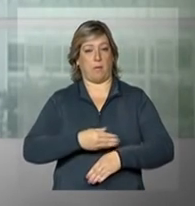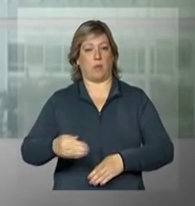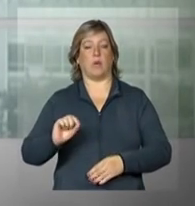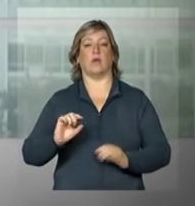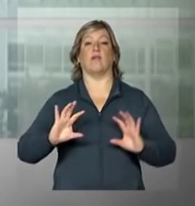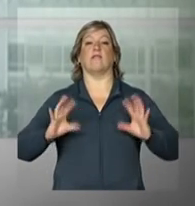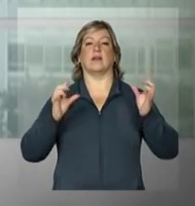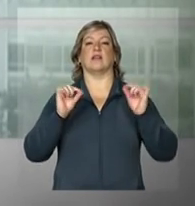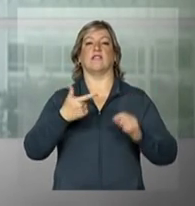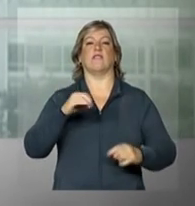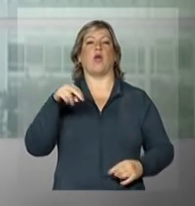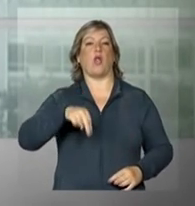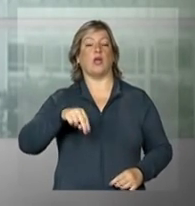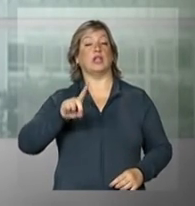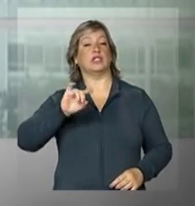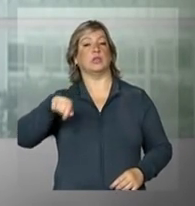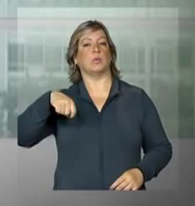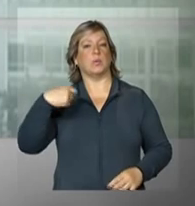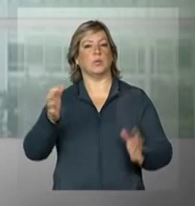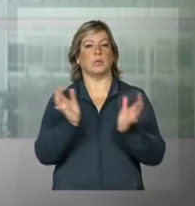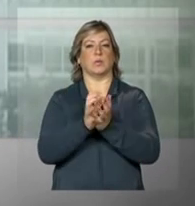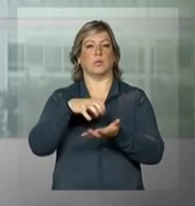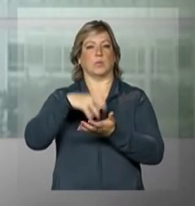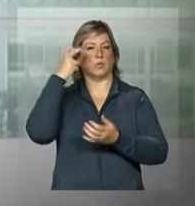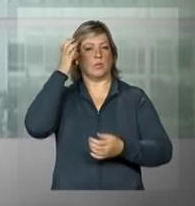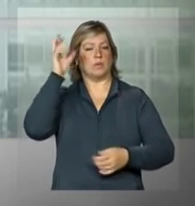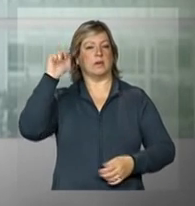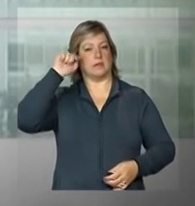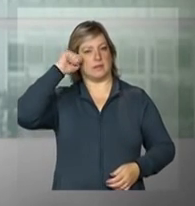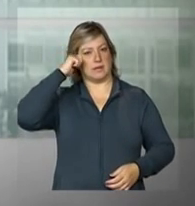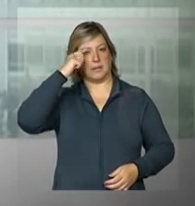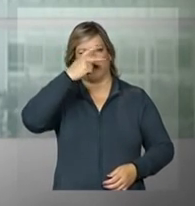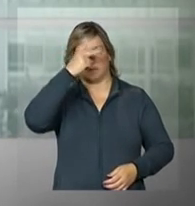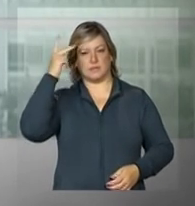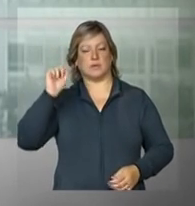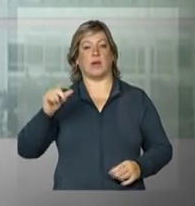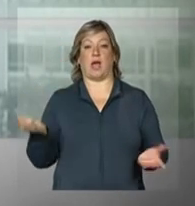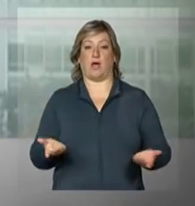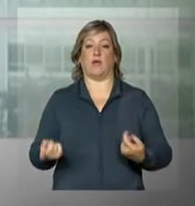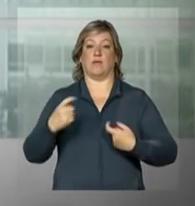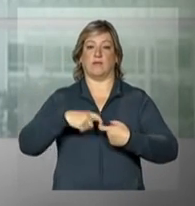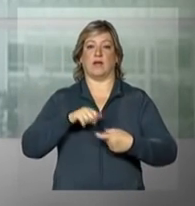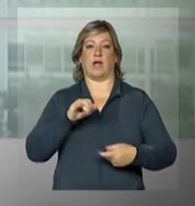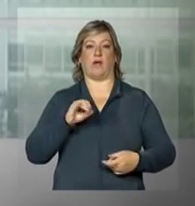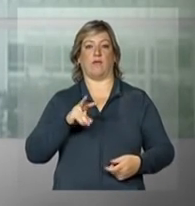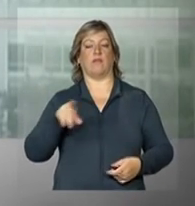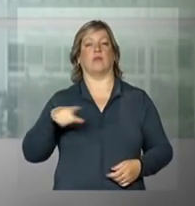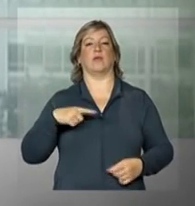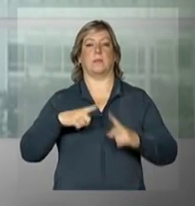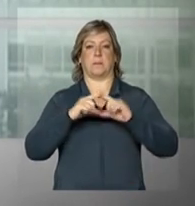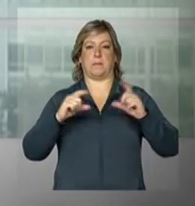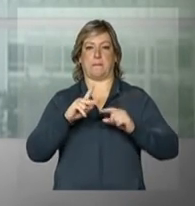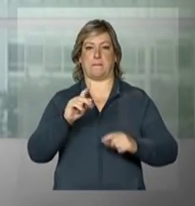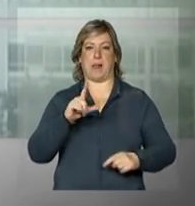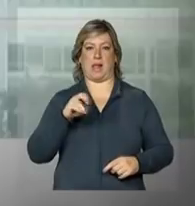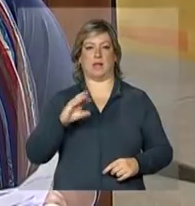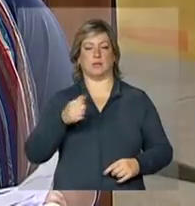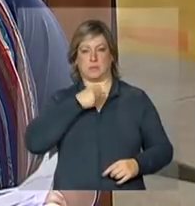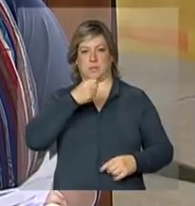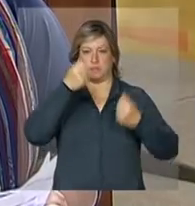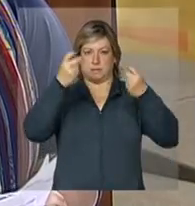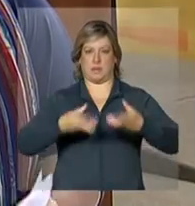o 20 de novembro, dia da consciência negra. Vamos voltar ao vivo ao Palácio do Planalto com a repórter Carolina Monteiro. Carolina.